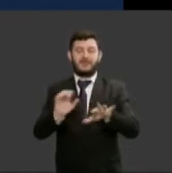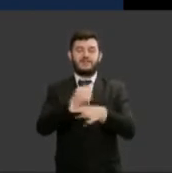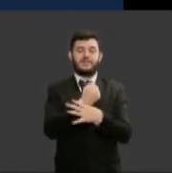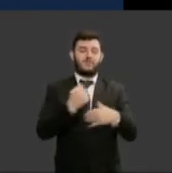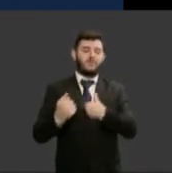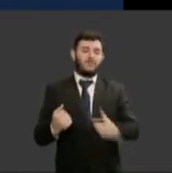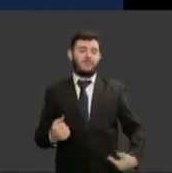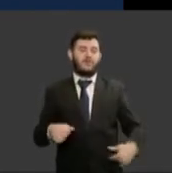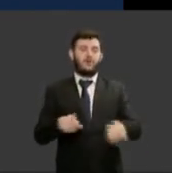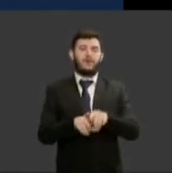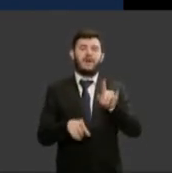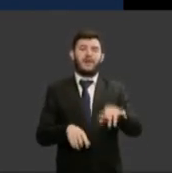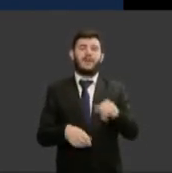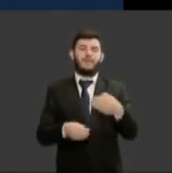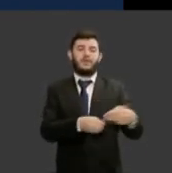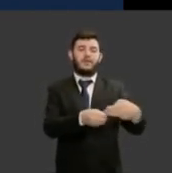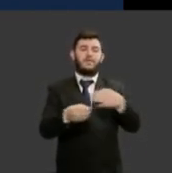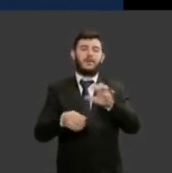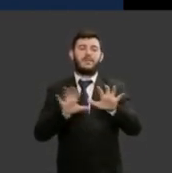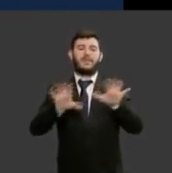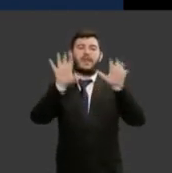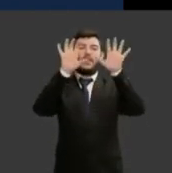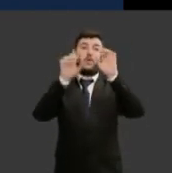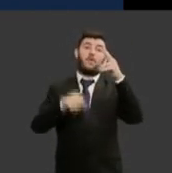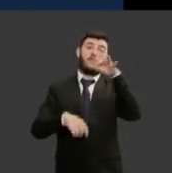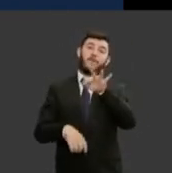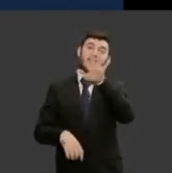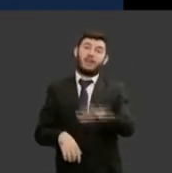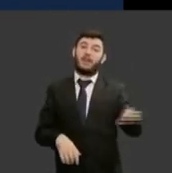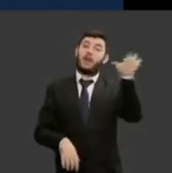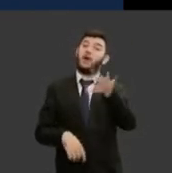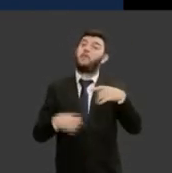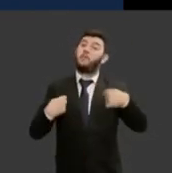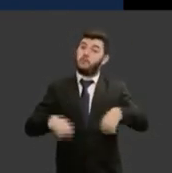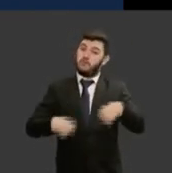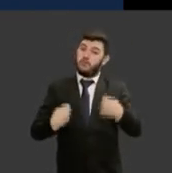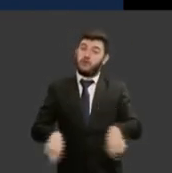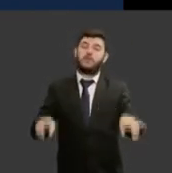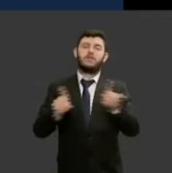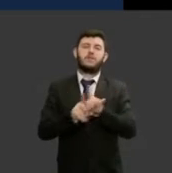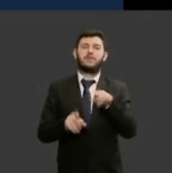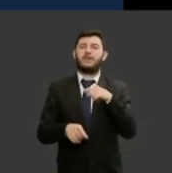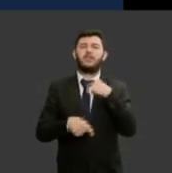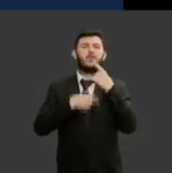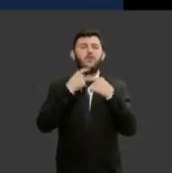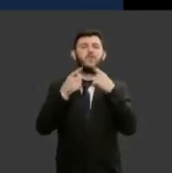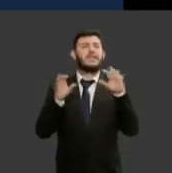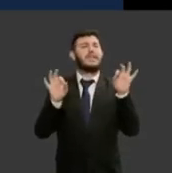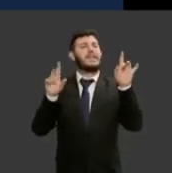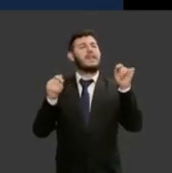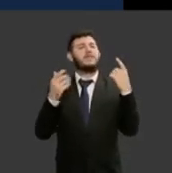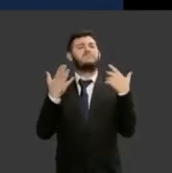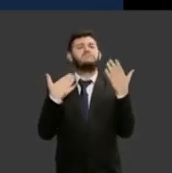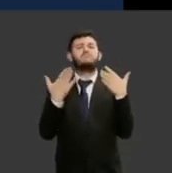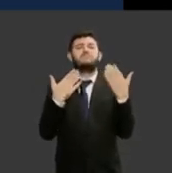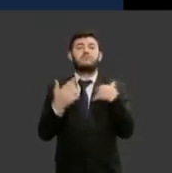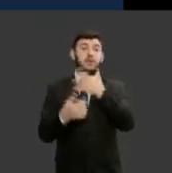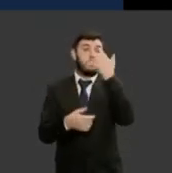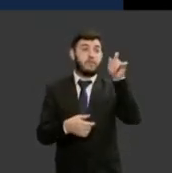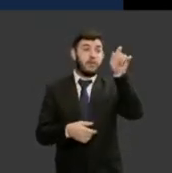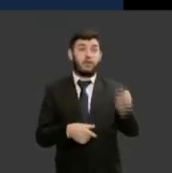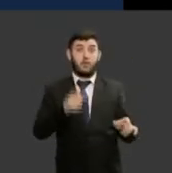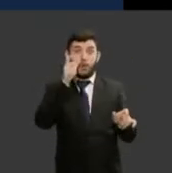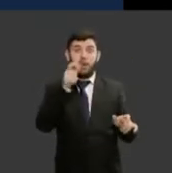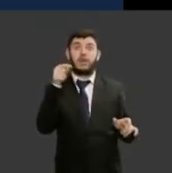estadual federal deve ser feito não se deve ter a dúvida antes de conversar com a própria interessada